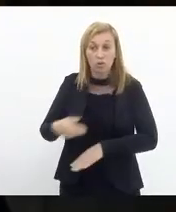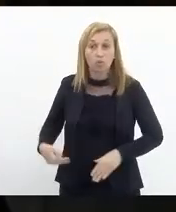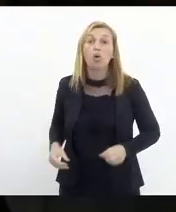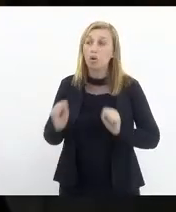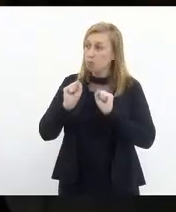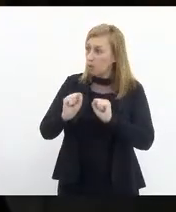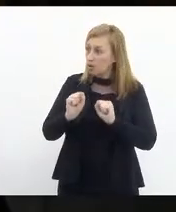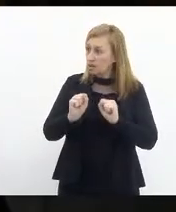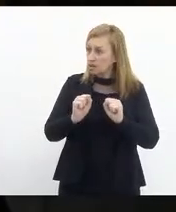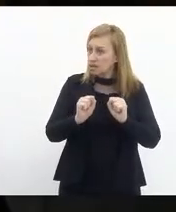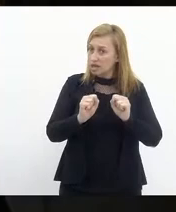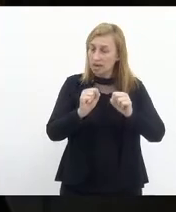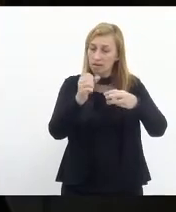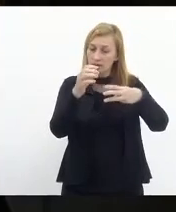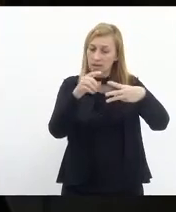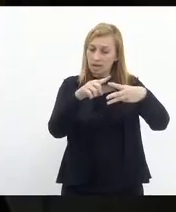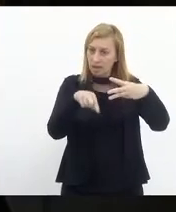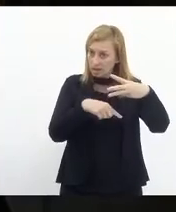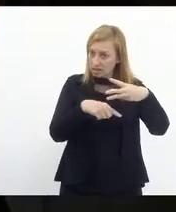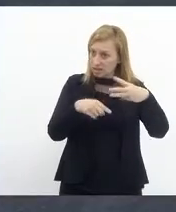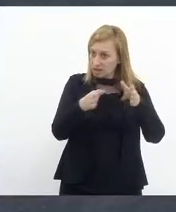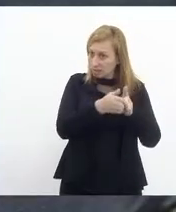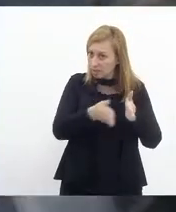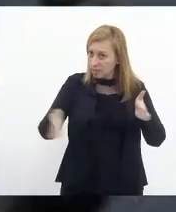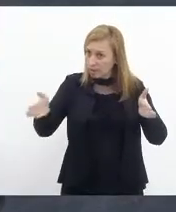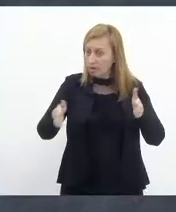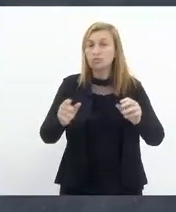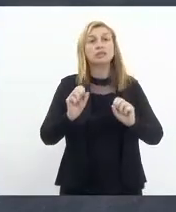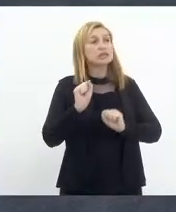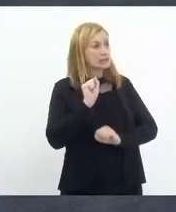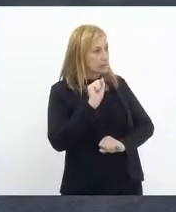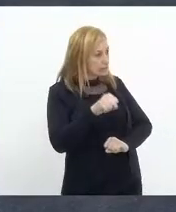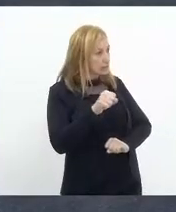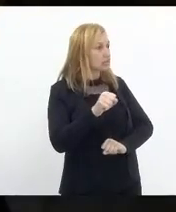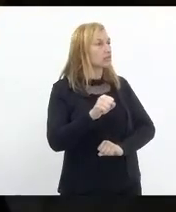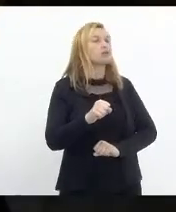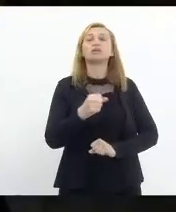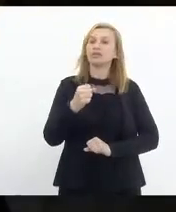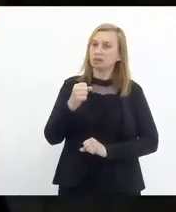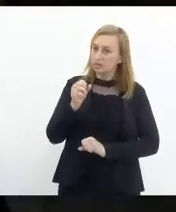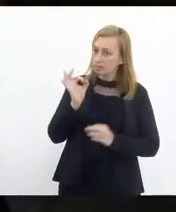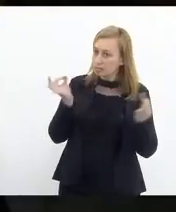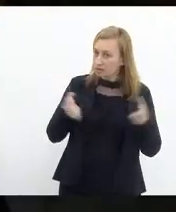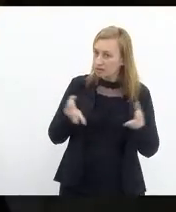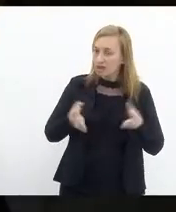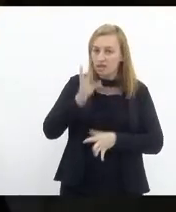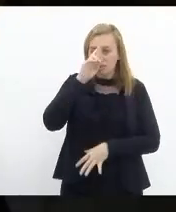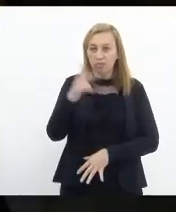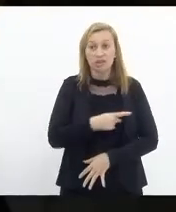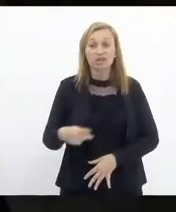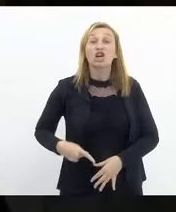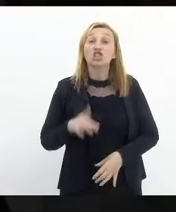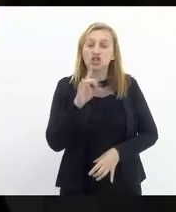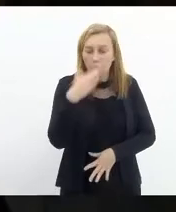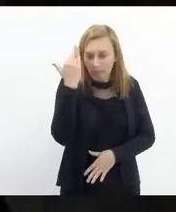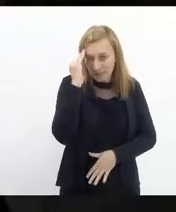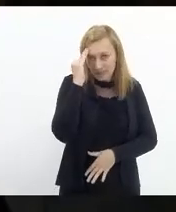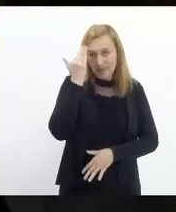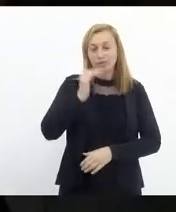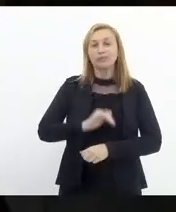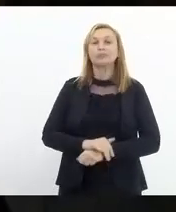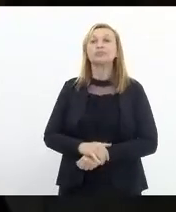esse cronograma para a gente propor a publicação? Desse tanto, dessa forma. Perfeitamente, presidente. É só para entendimento.